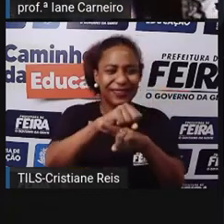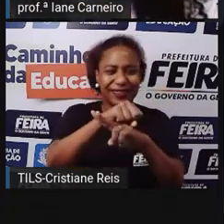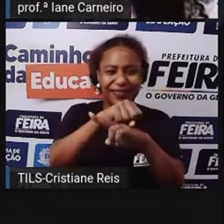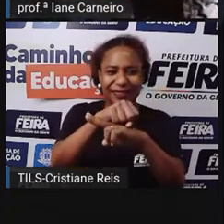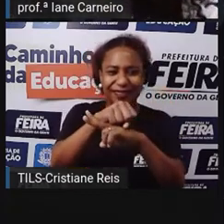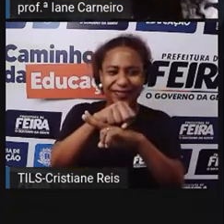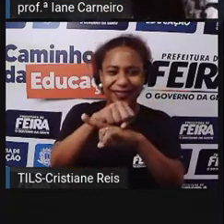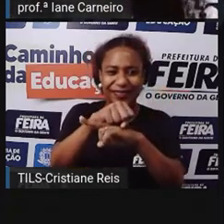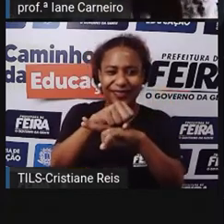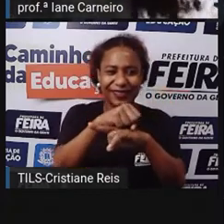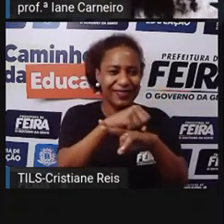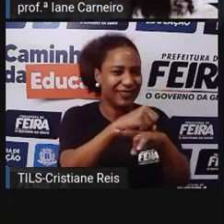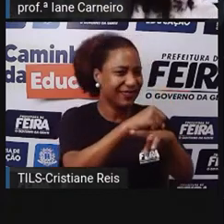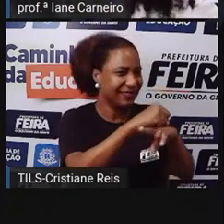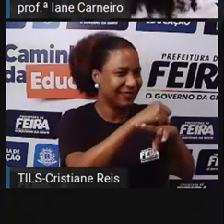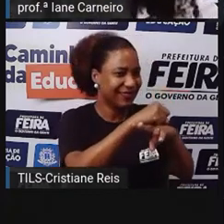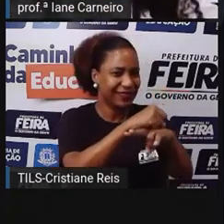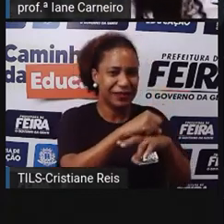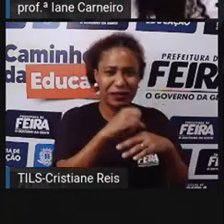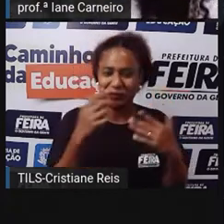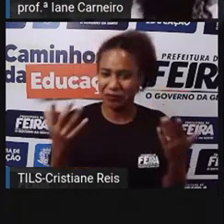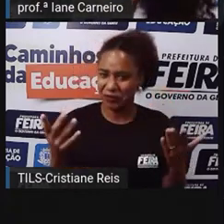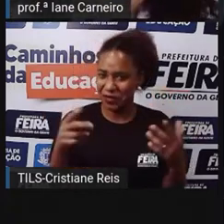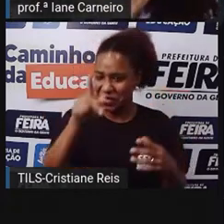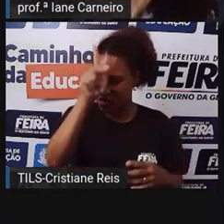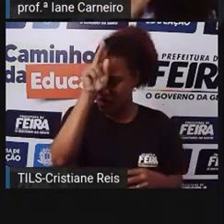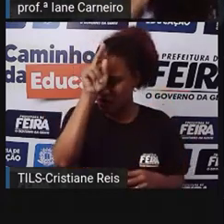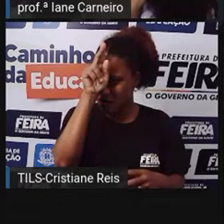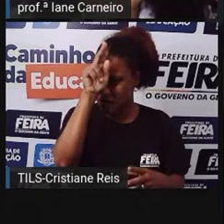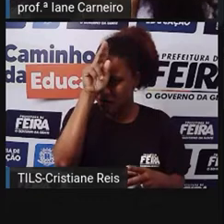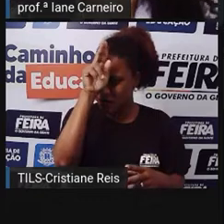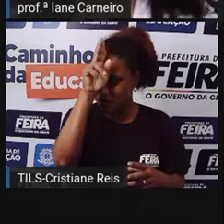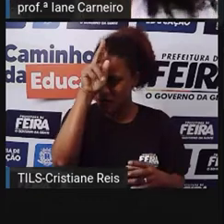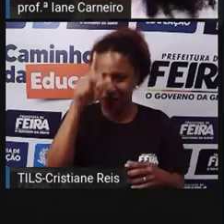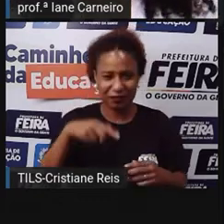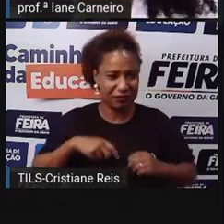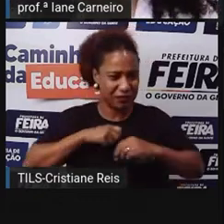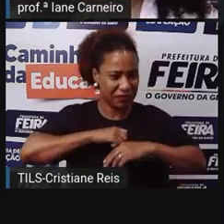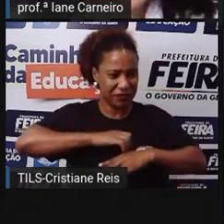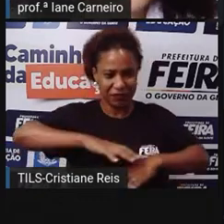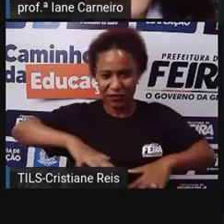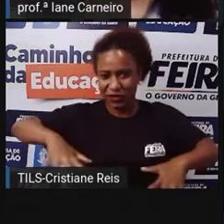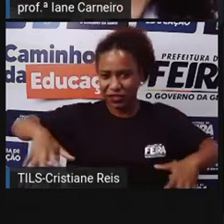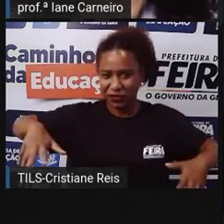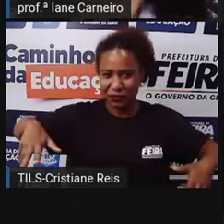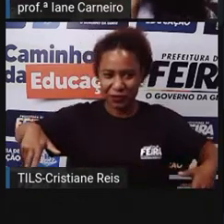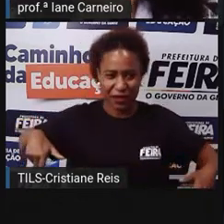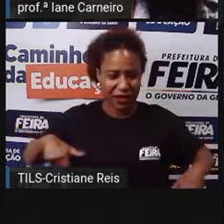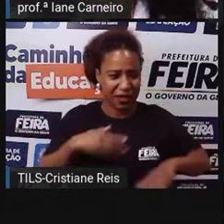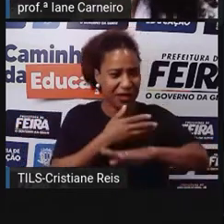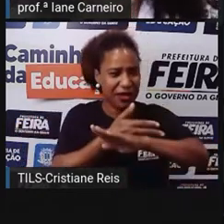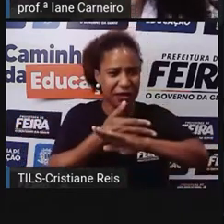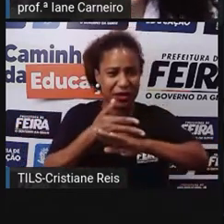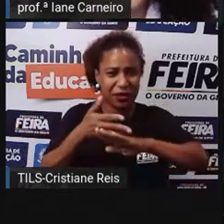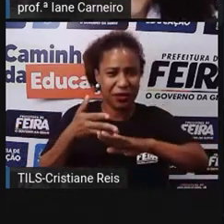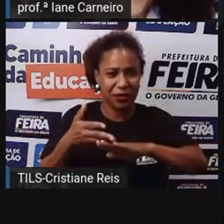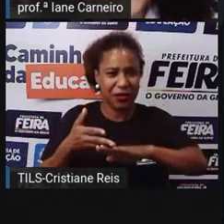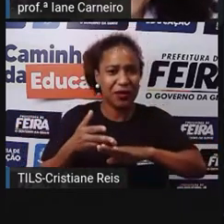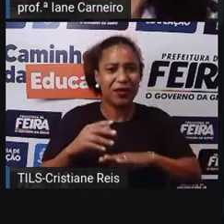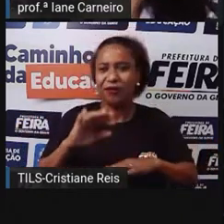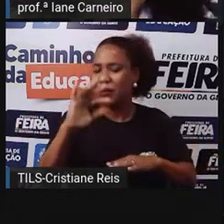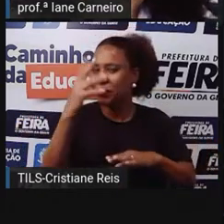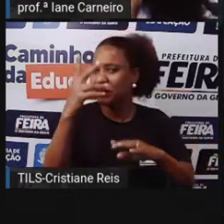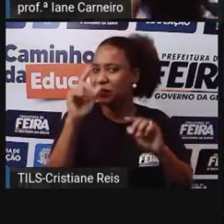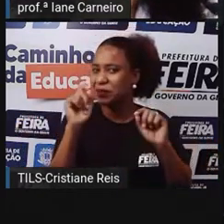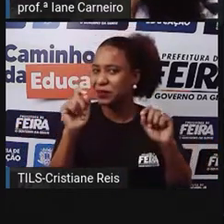barata toda de branco. Por que será que ela está assim toda de branco? Ela está vestida com um vestido diferente. O que será que vai acontecer com a